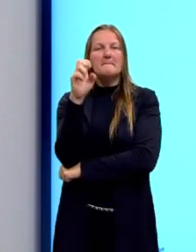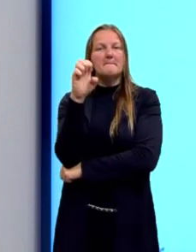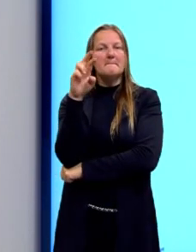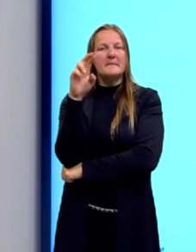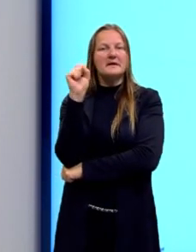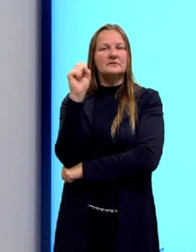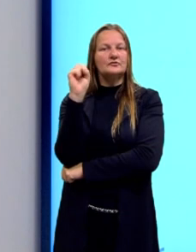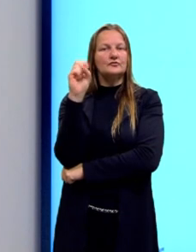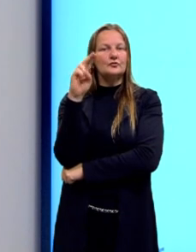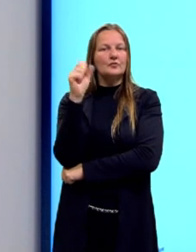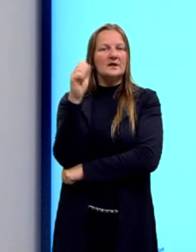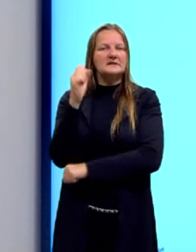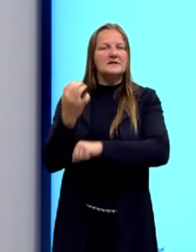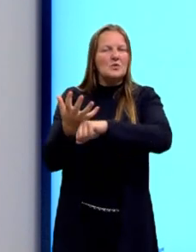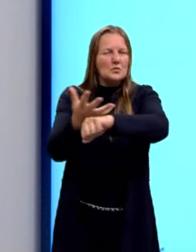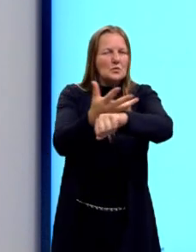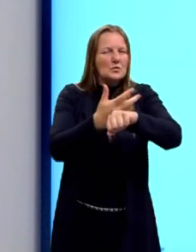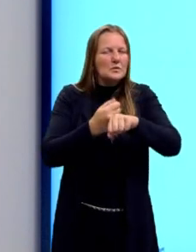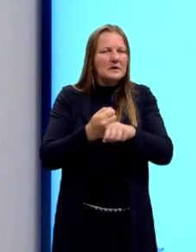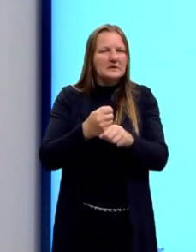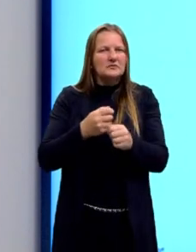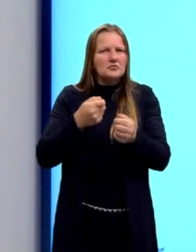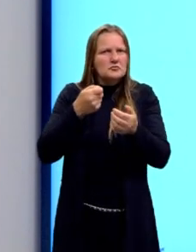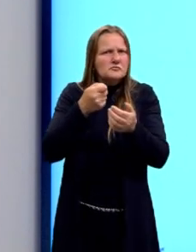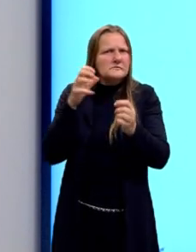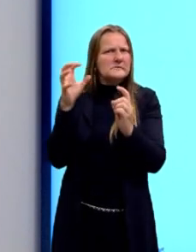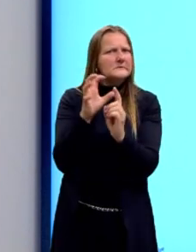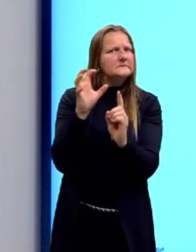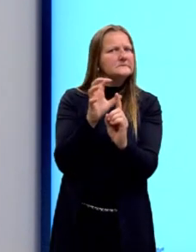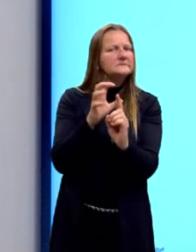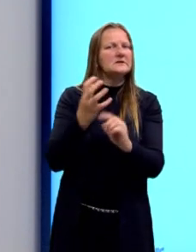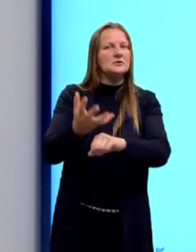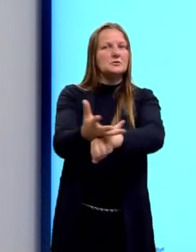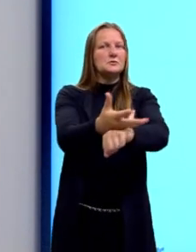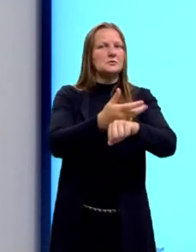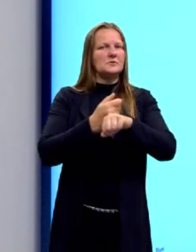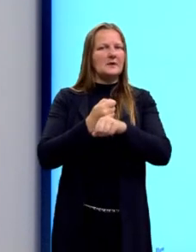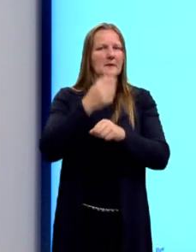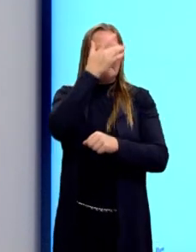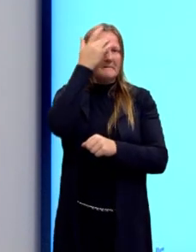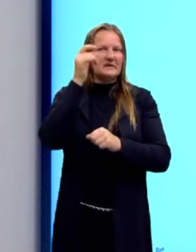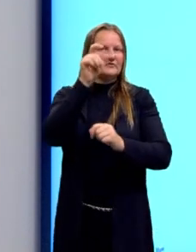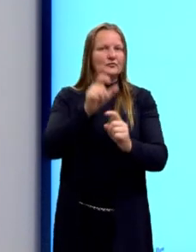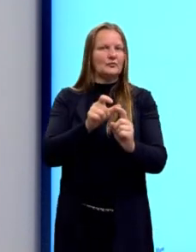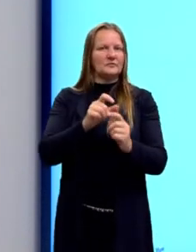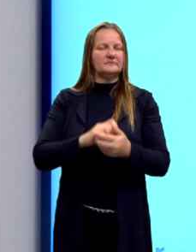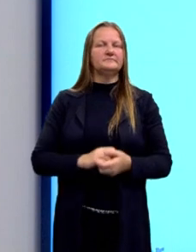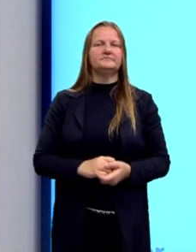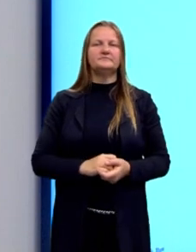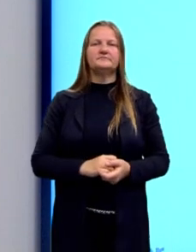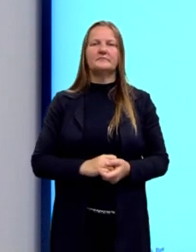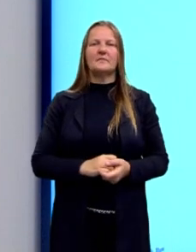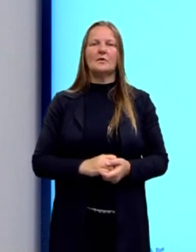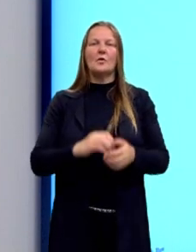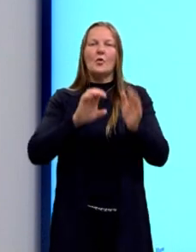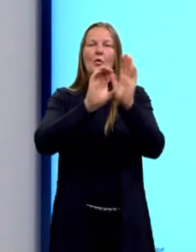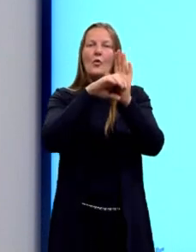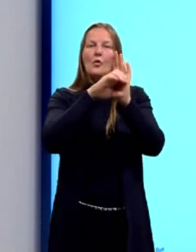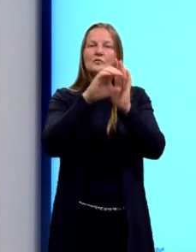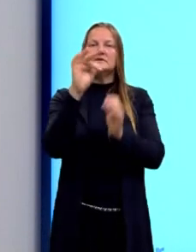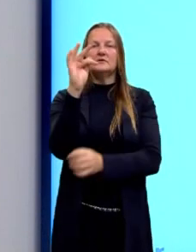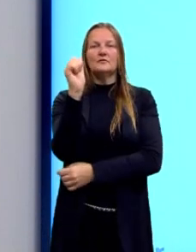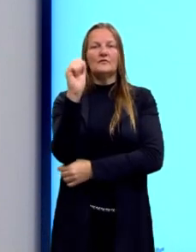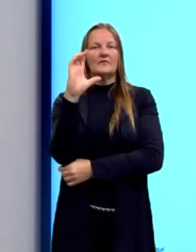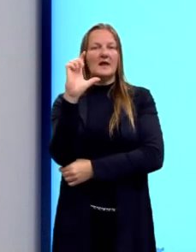argumentos válidos. E as falácias são infinitas. Ok? Aí está, então, um pouco dessa definição